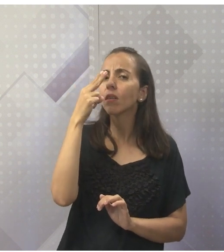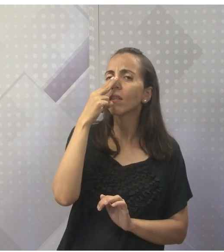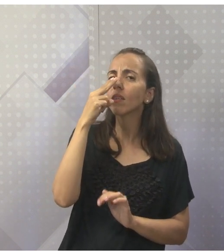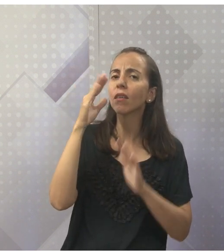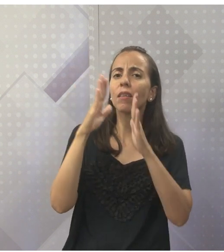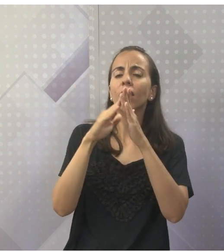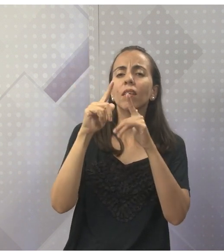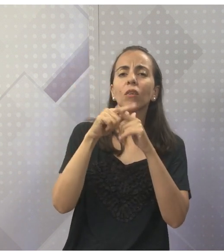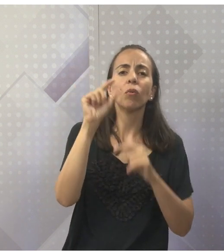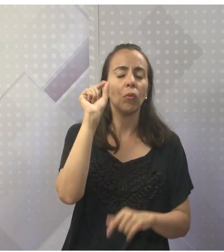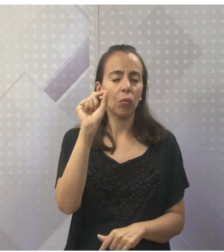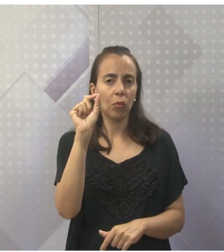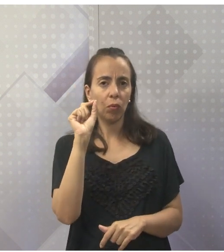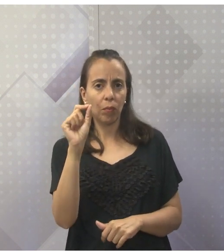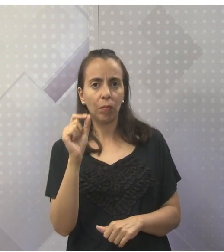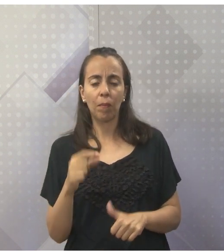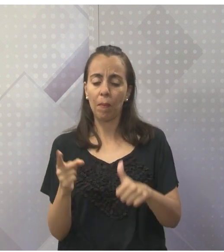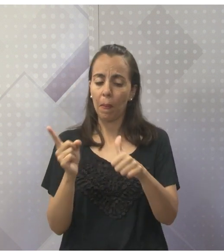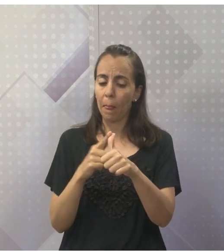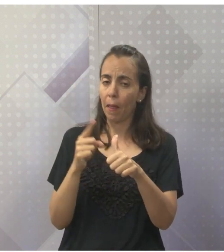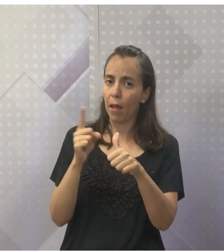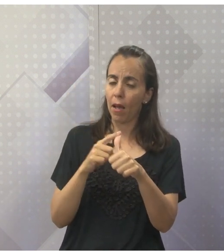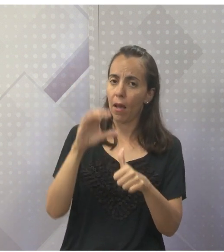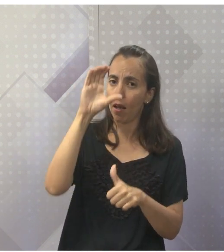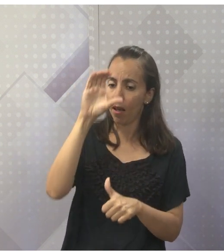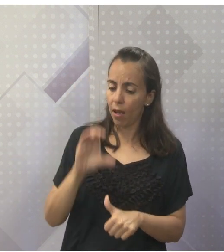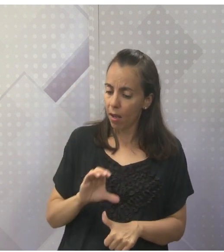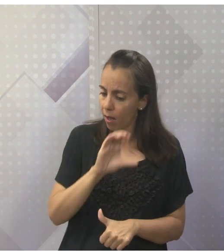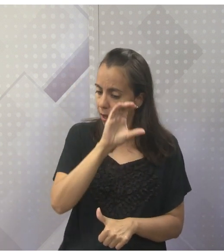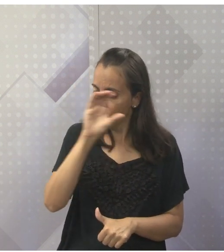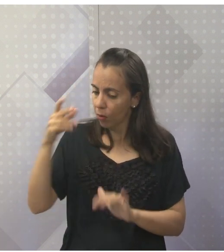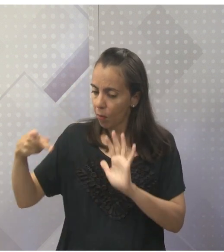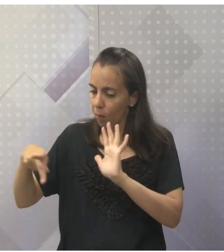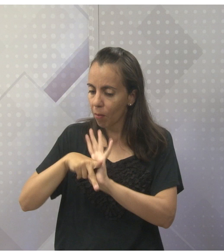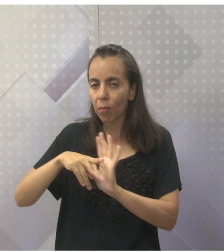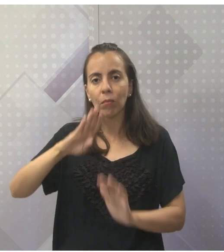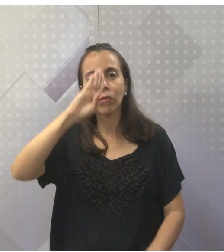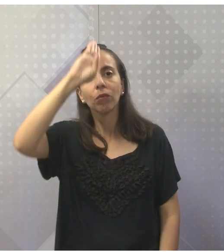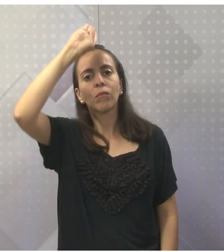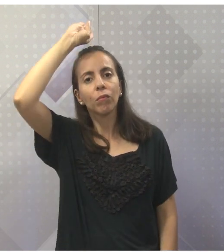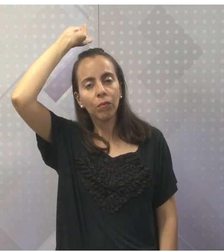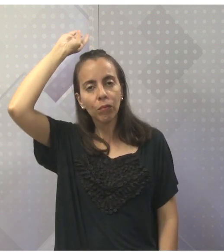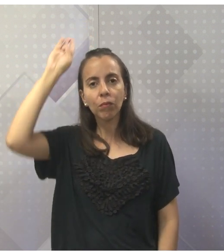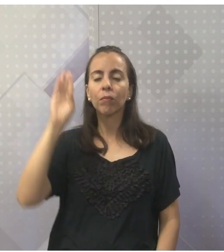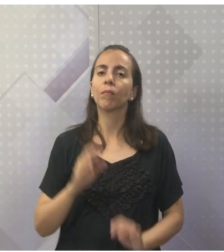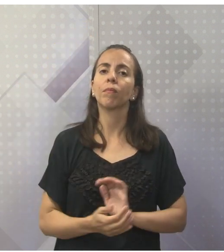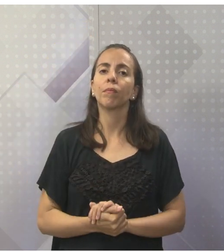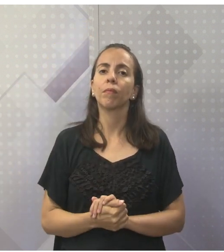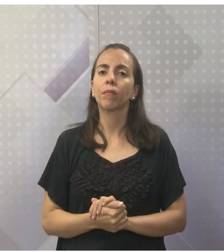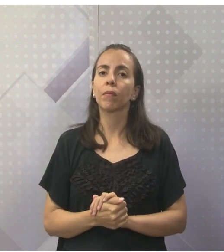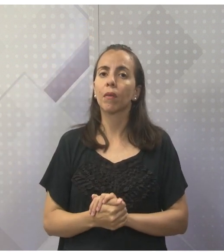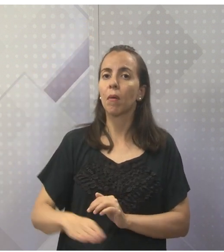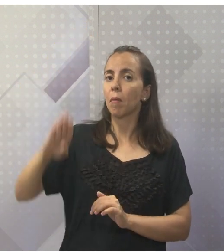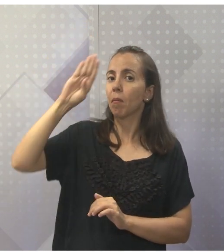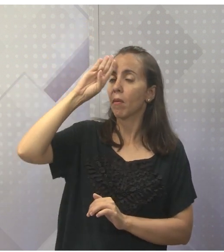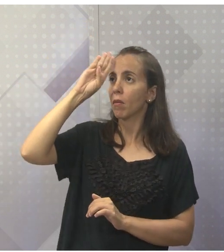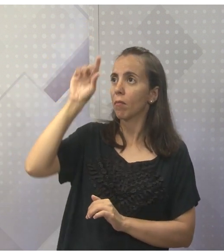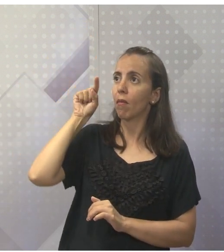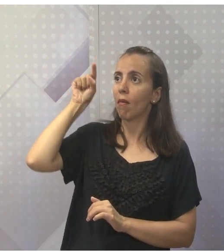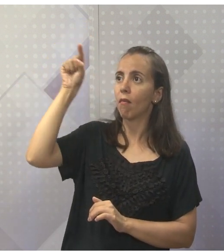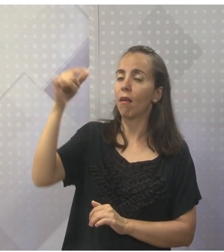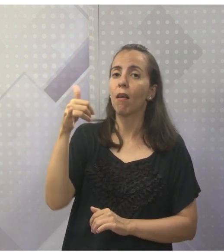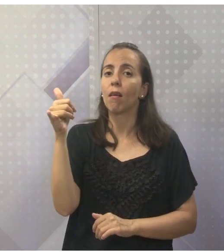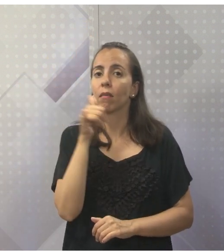igrejas? Vamos lá. Igreja Católica Apostólica Romana. A sede fica no Vaticano,